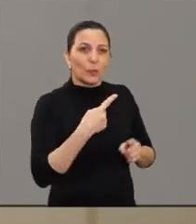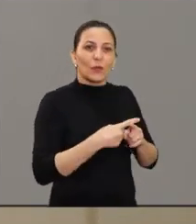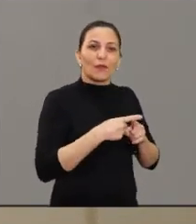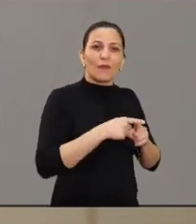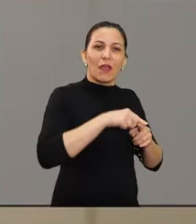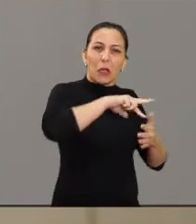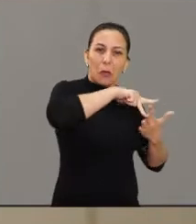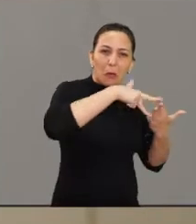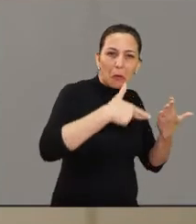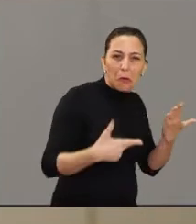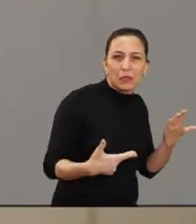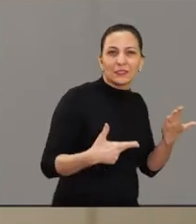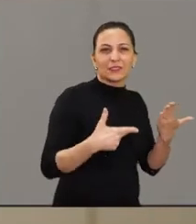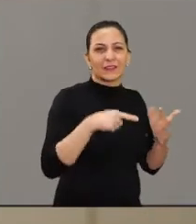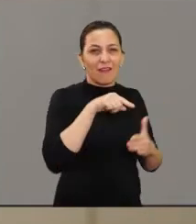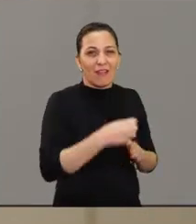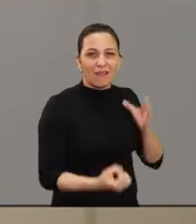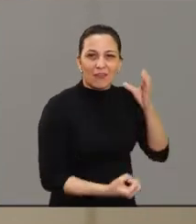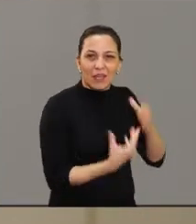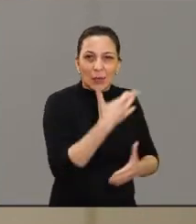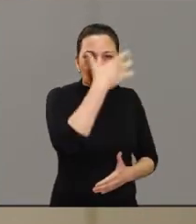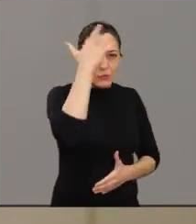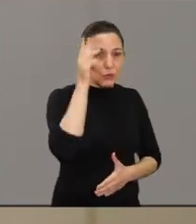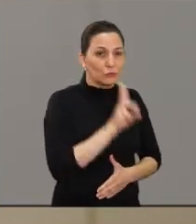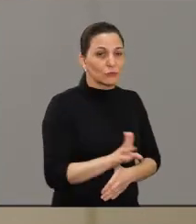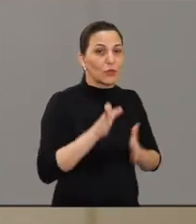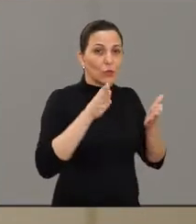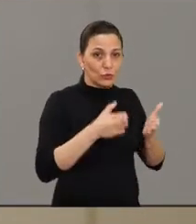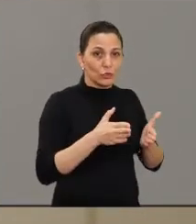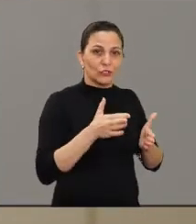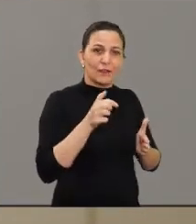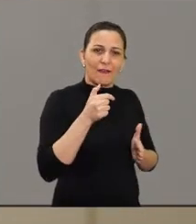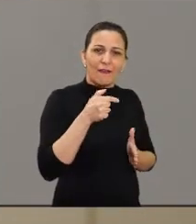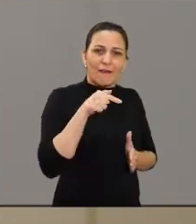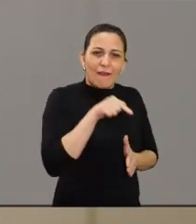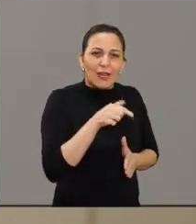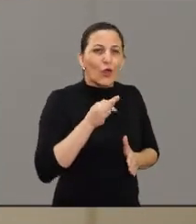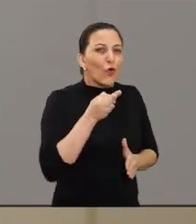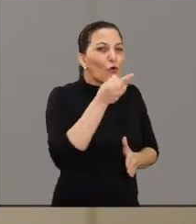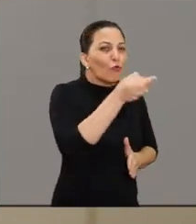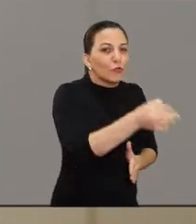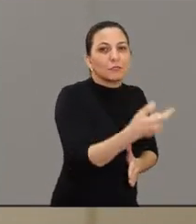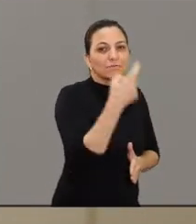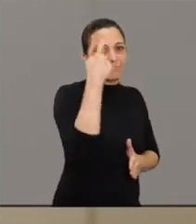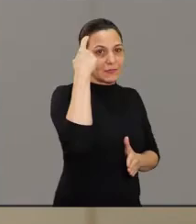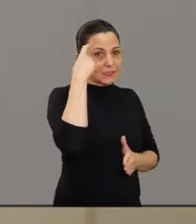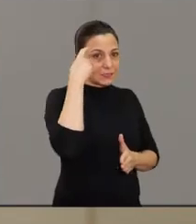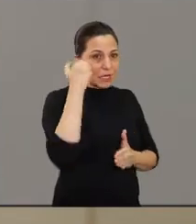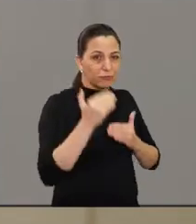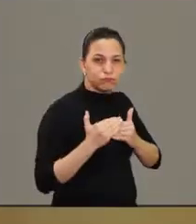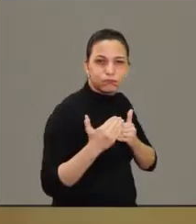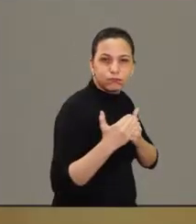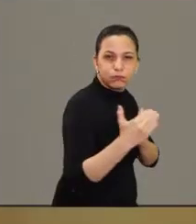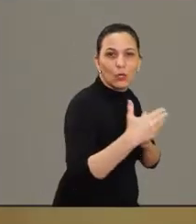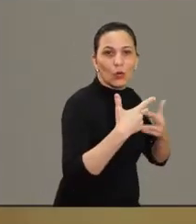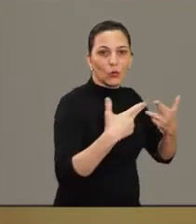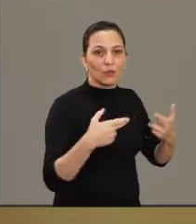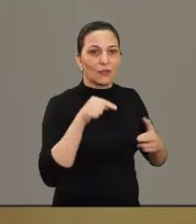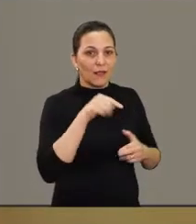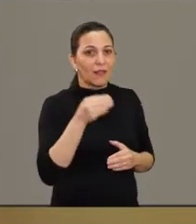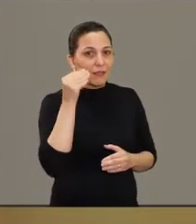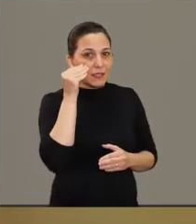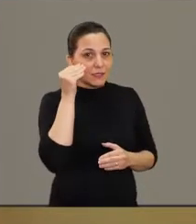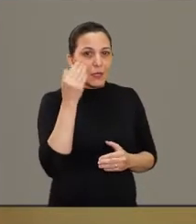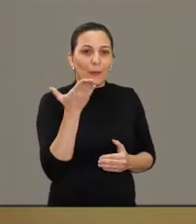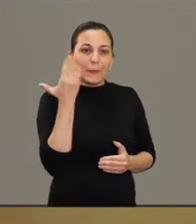das coisas que ele fez são utilizadas, né? Nós temos aí vários exemplos e a contribuição dele é vasta. Ele era um vanguardista,